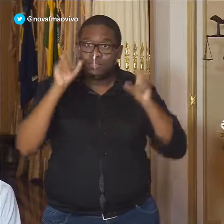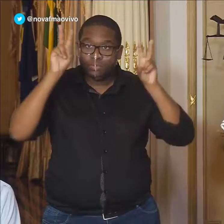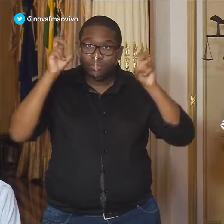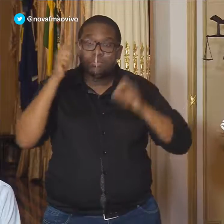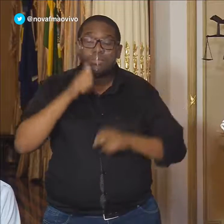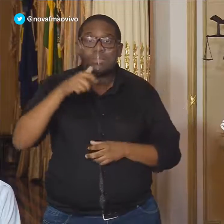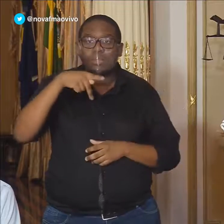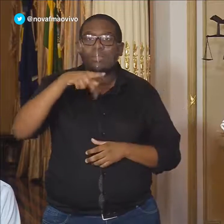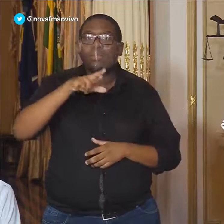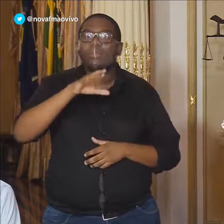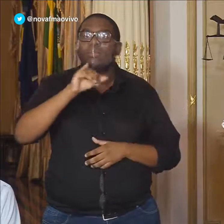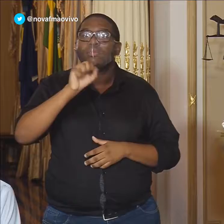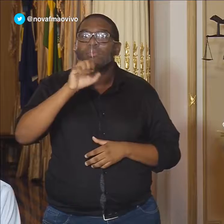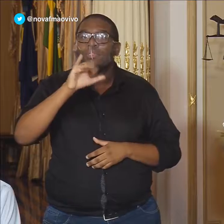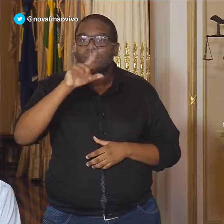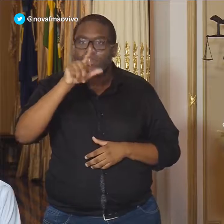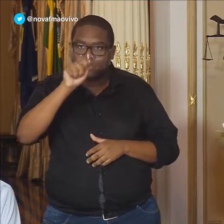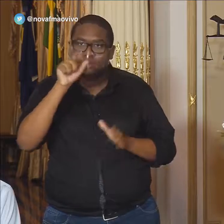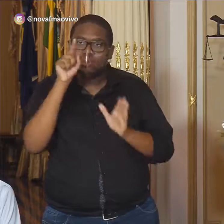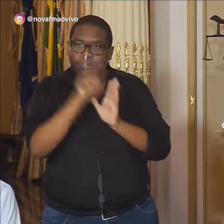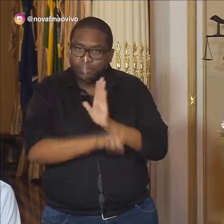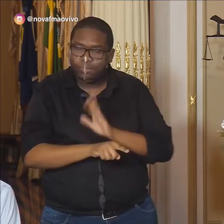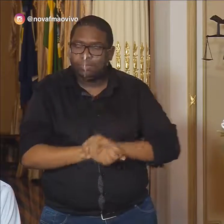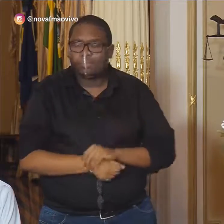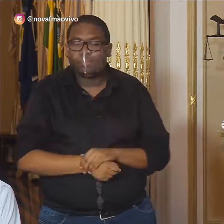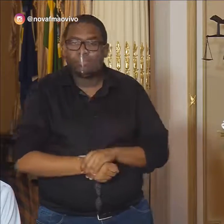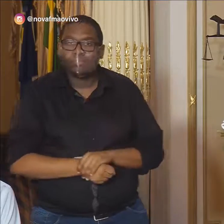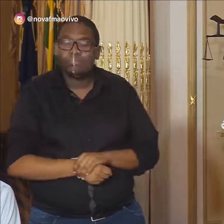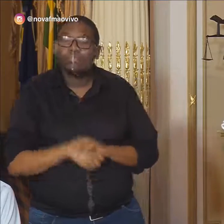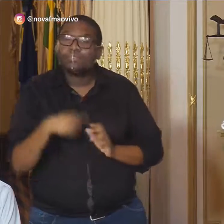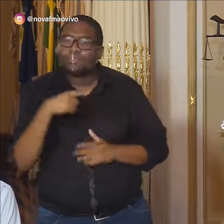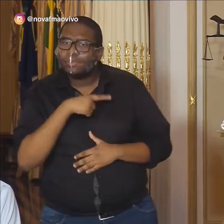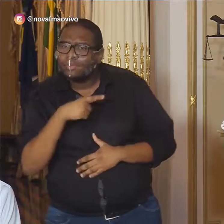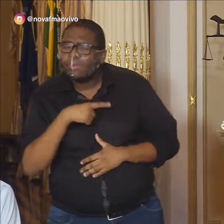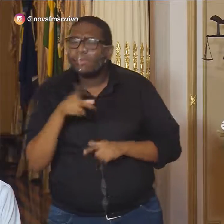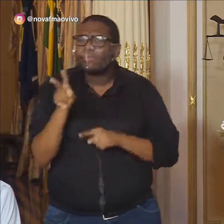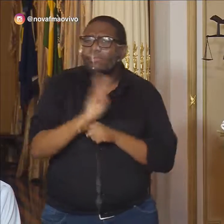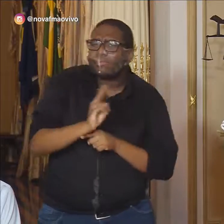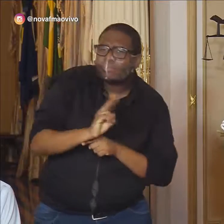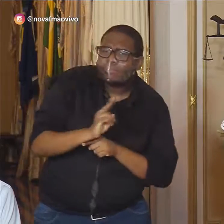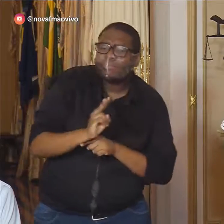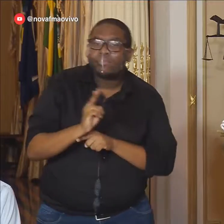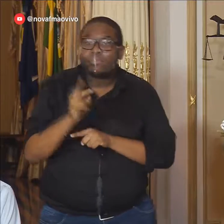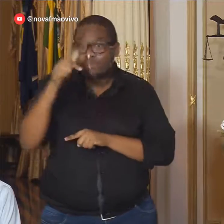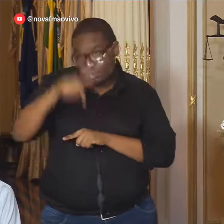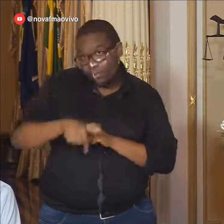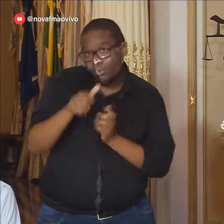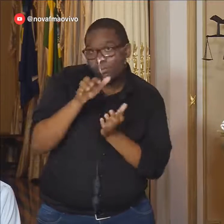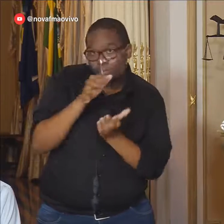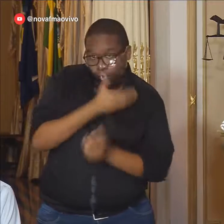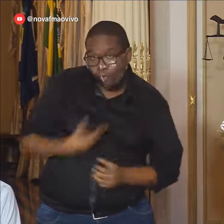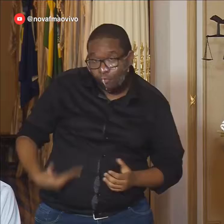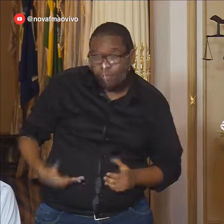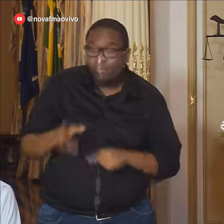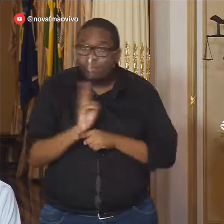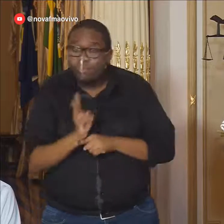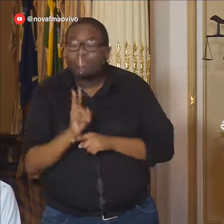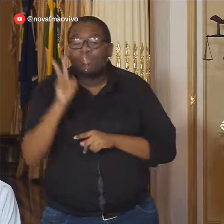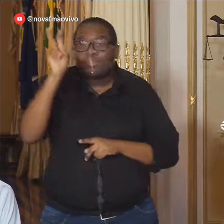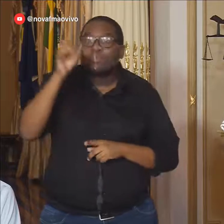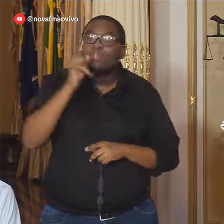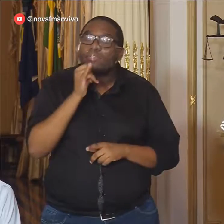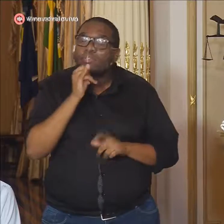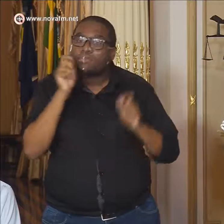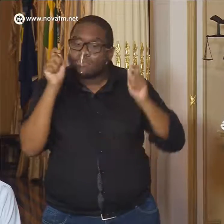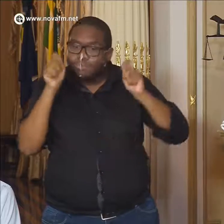Priscila dos Santos, da Folha do Pernambuco, pergunta para o Dr. André. Haverá alguma fiscalização por parte do Estado em relação ao cumprimento da capacidade